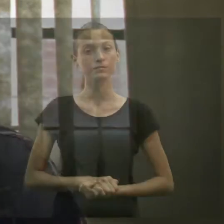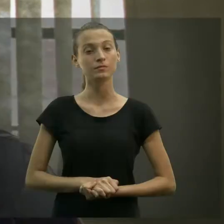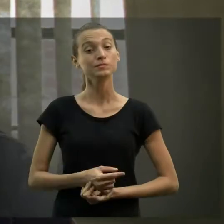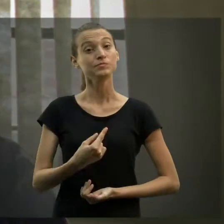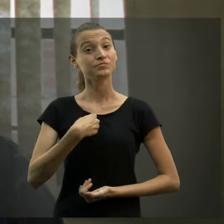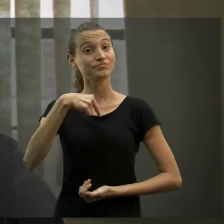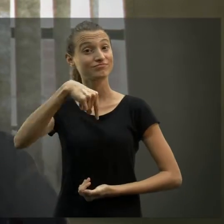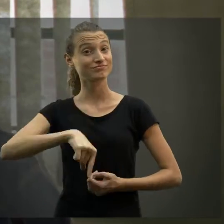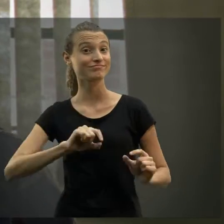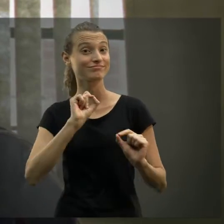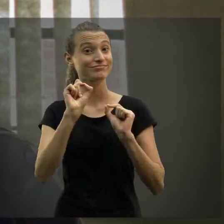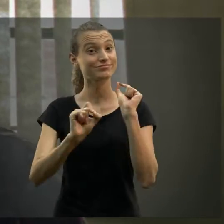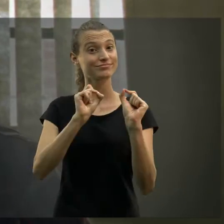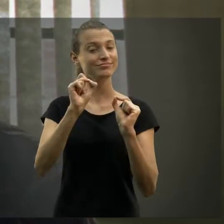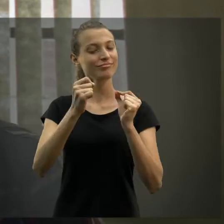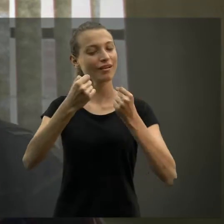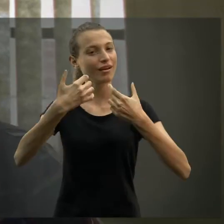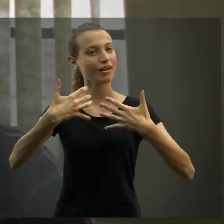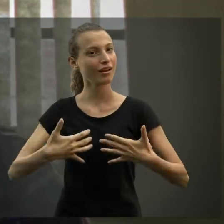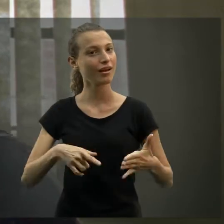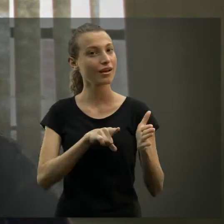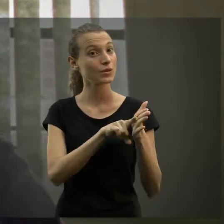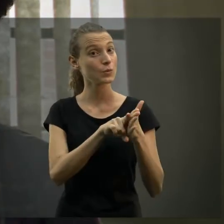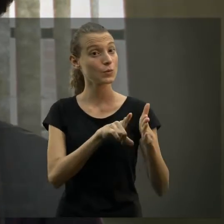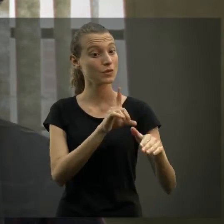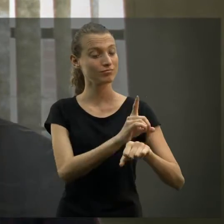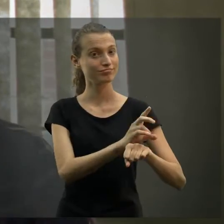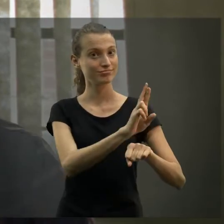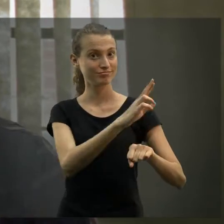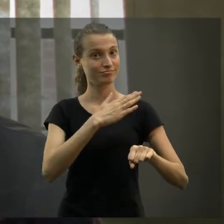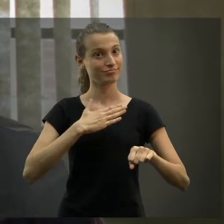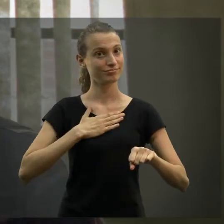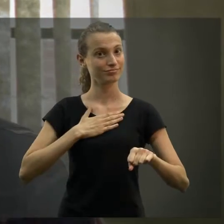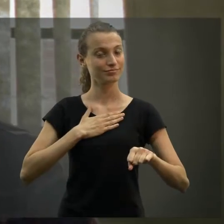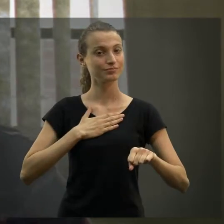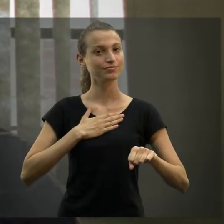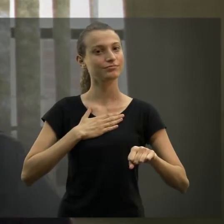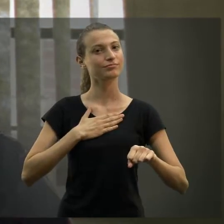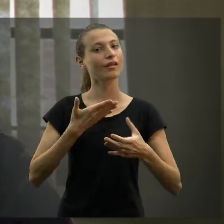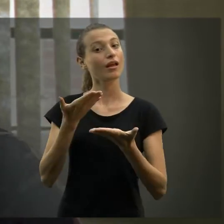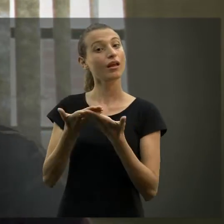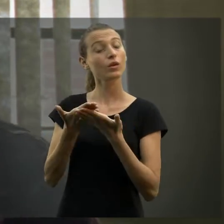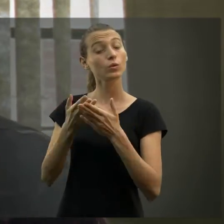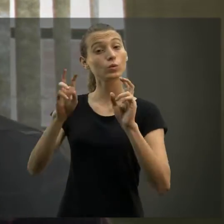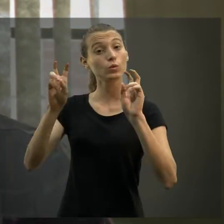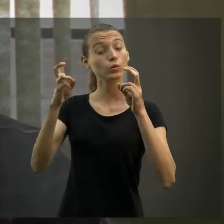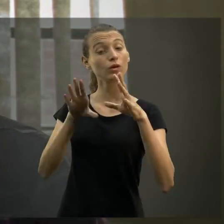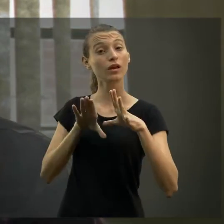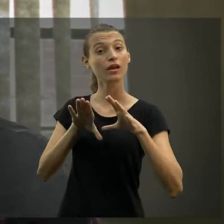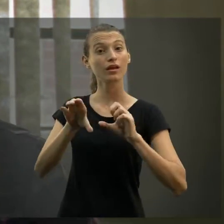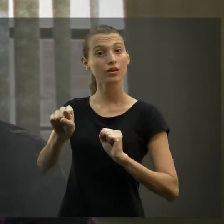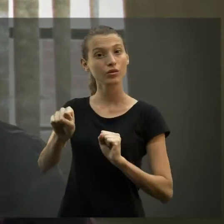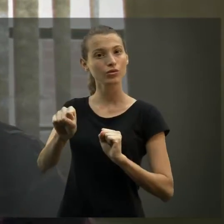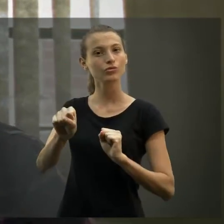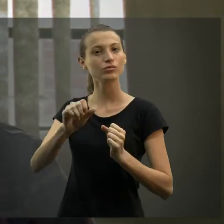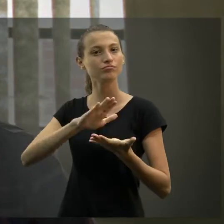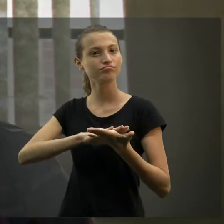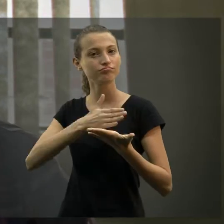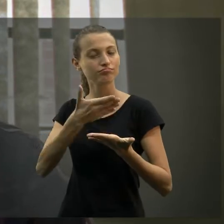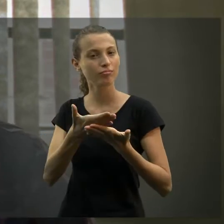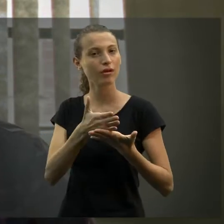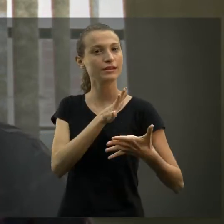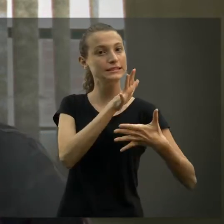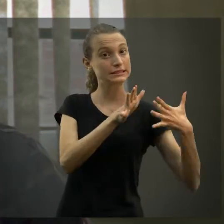Estou aqui para falar um pouquinho da minha pesquisa de doutorado, que discute a formação do intérprete de língua brasileira de sinais,